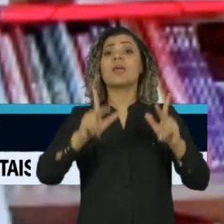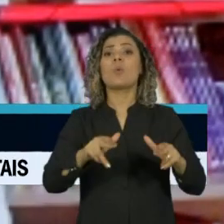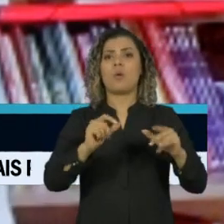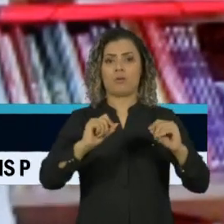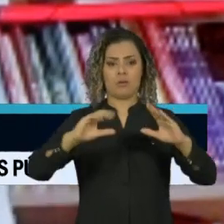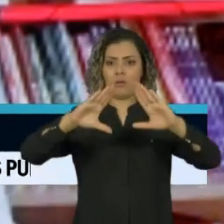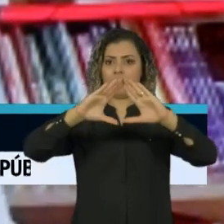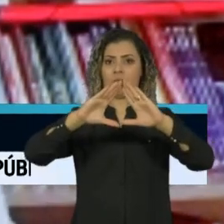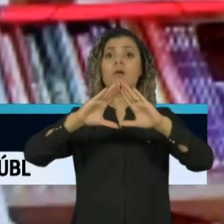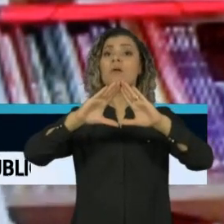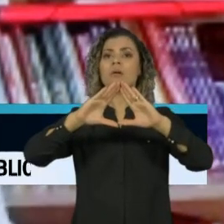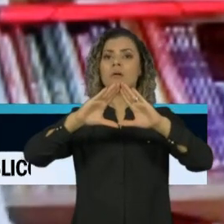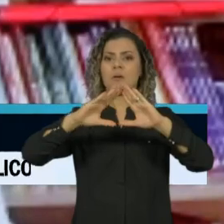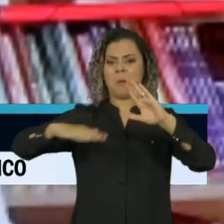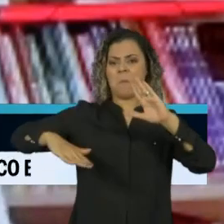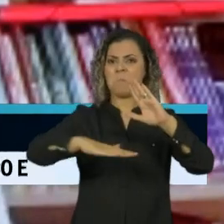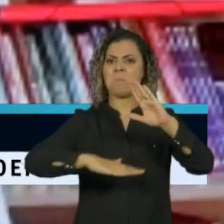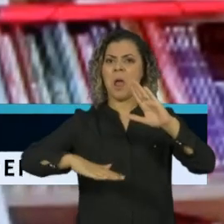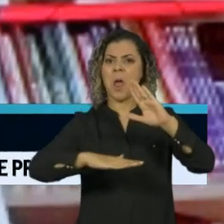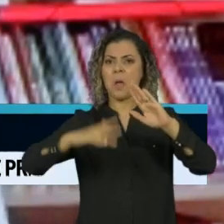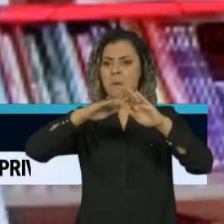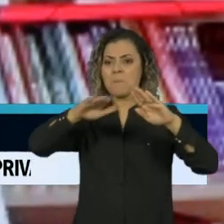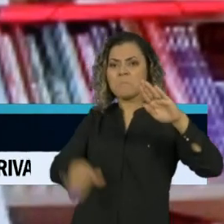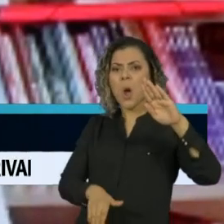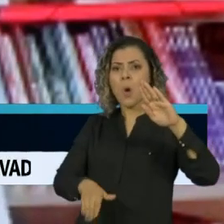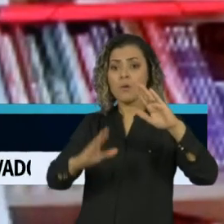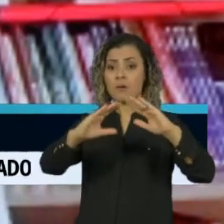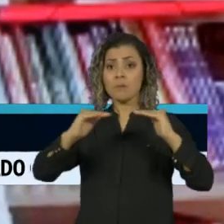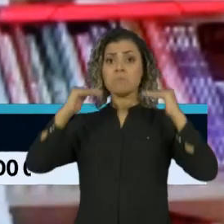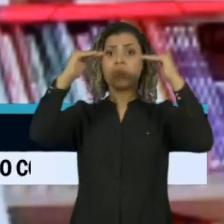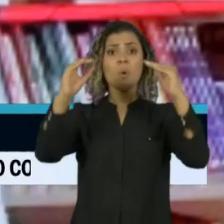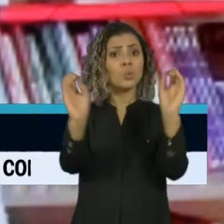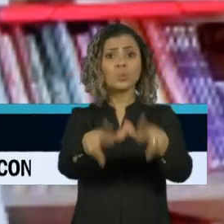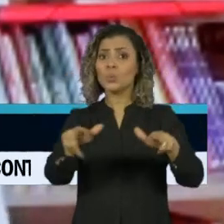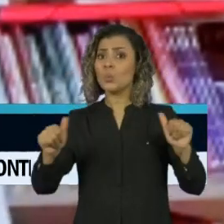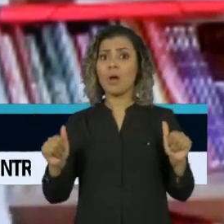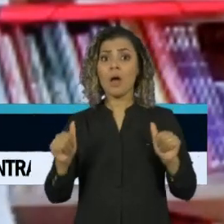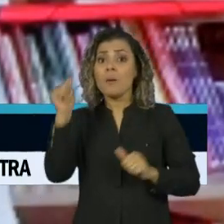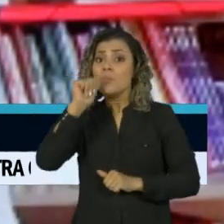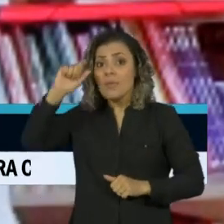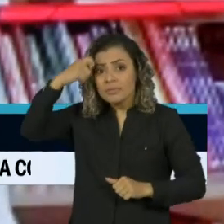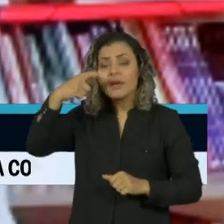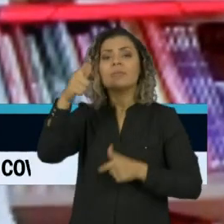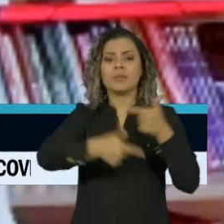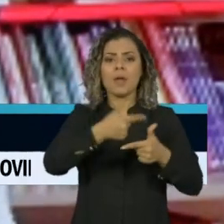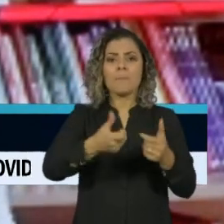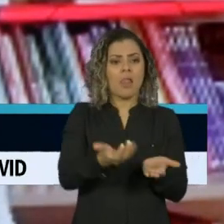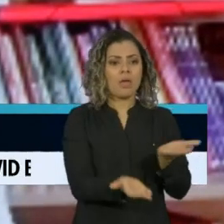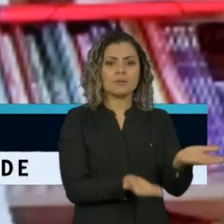Elas estão nos trabalhos de cuidados, trabalhos domésticos, trabalhos